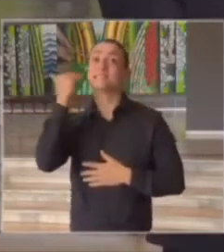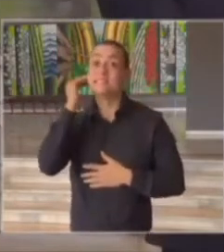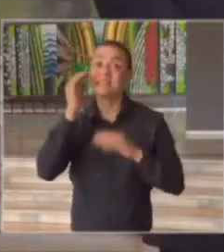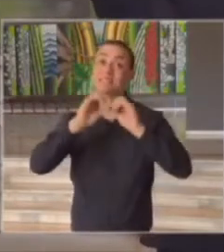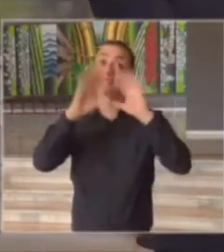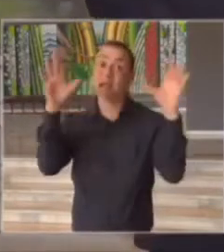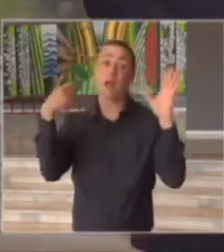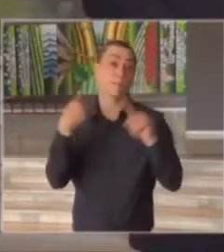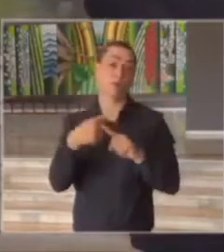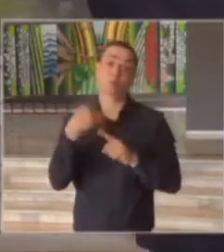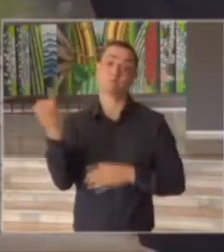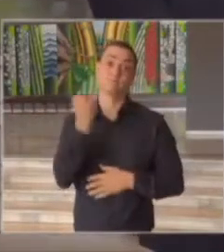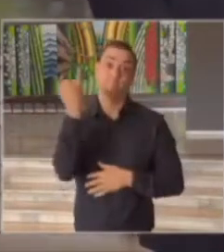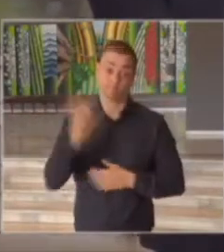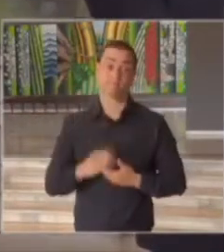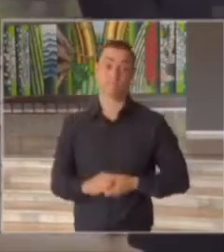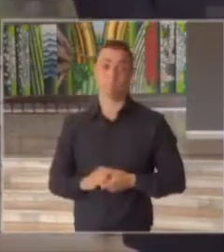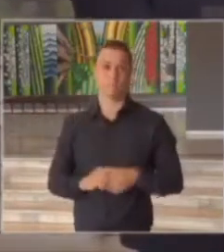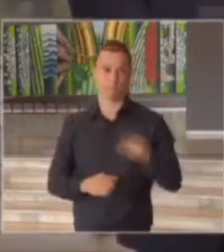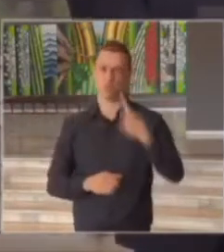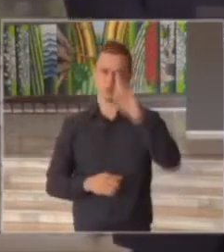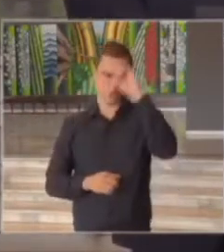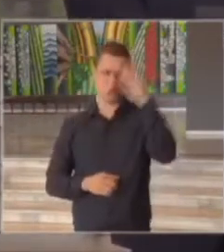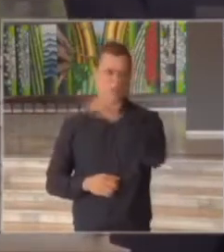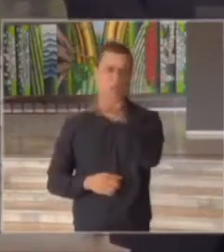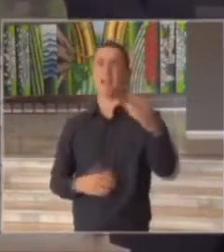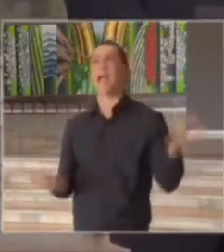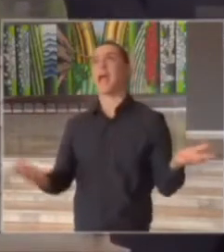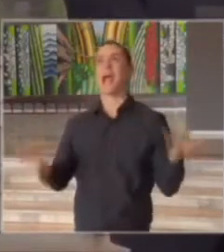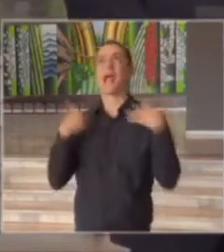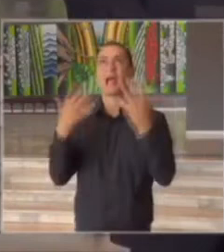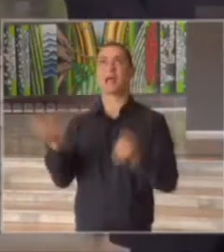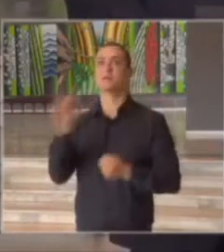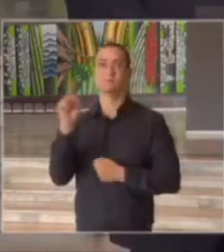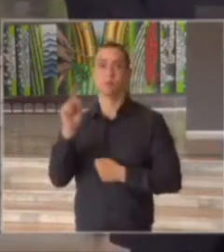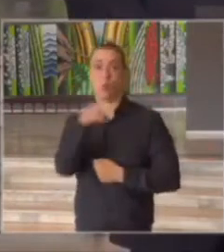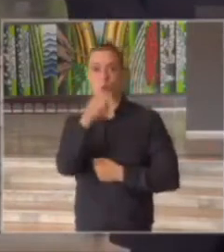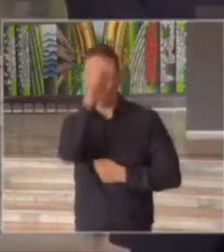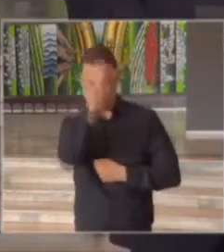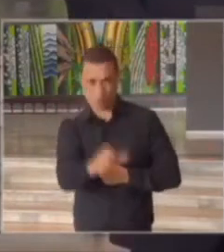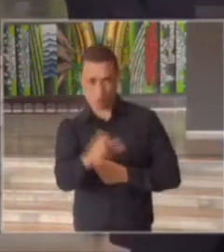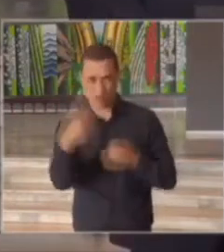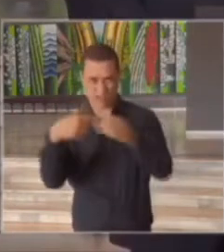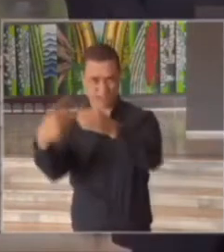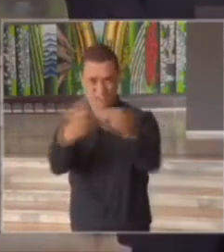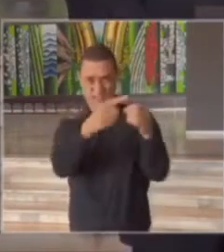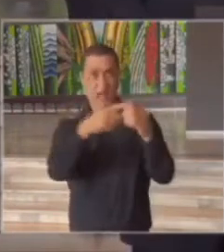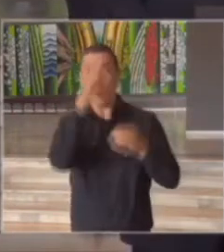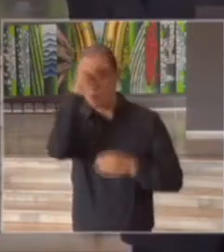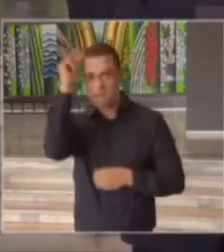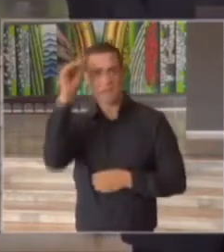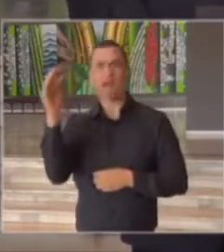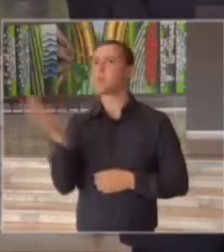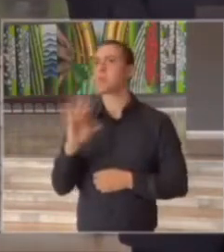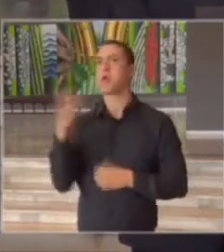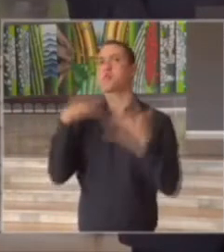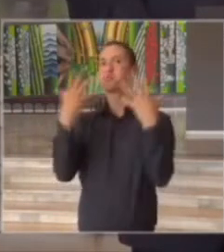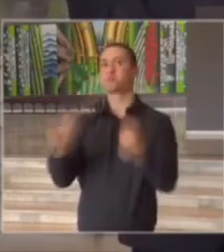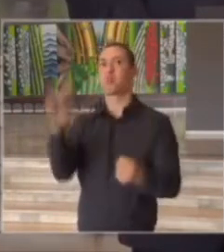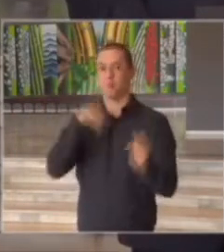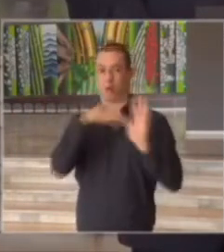município queira inscrever no seu currículo que foi responsável por mortes na sua população